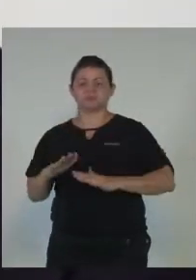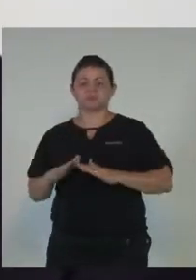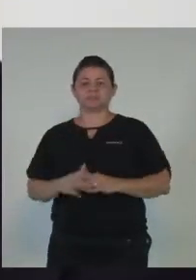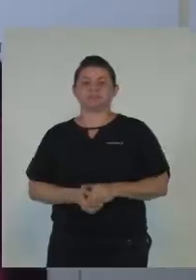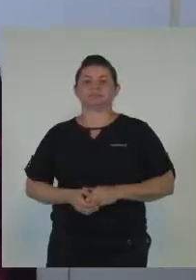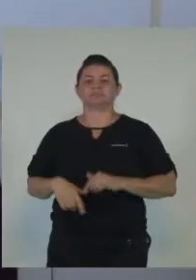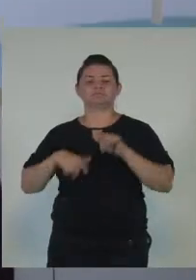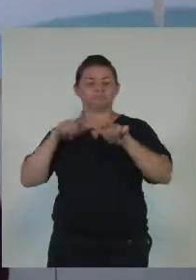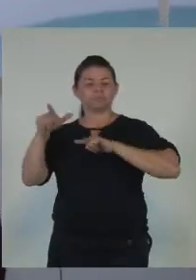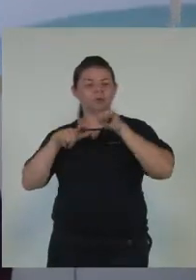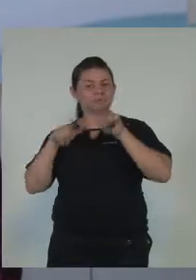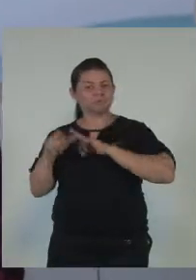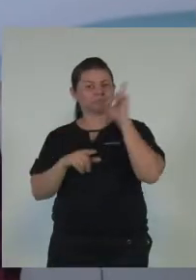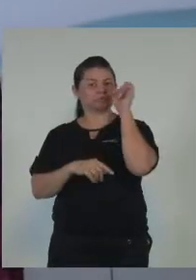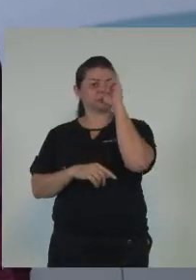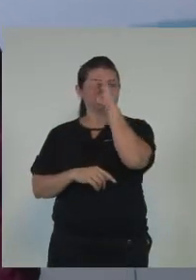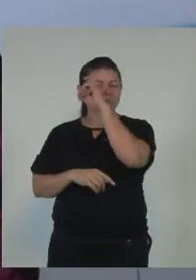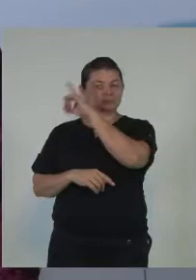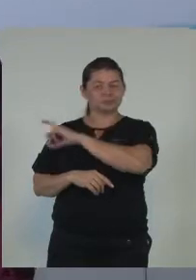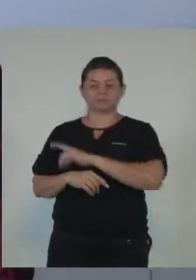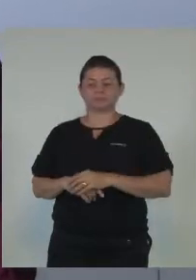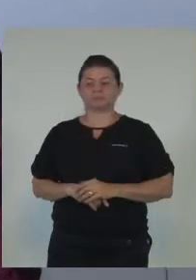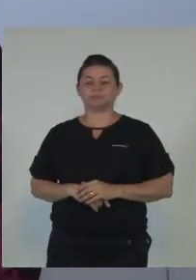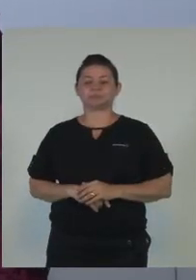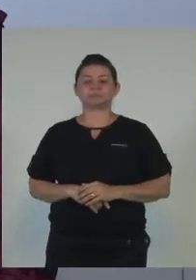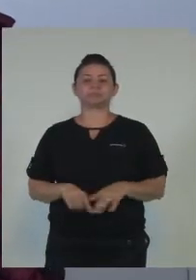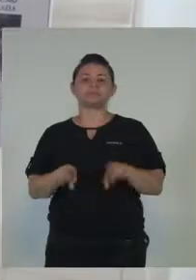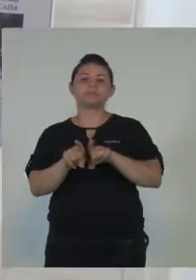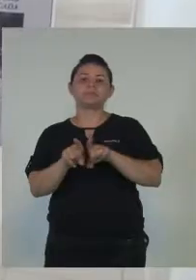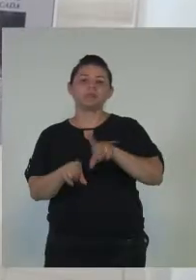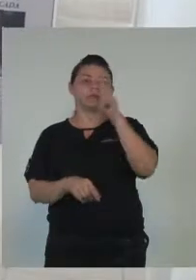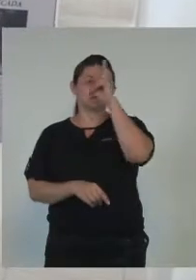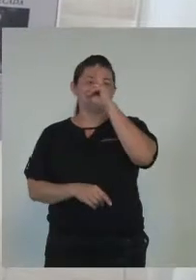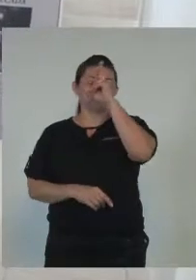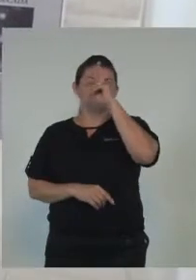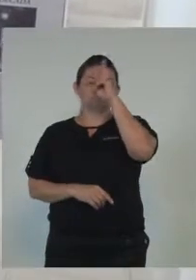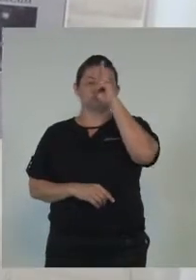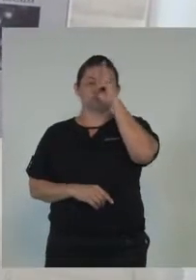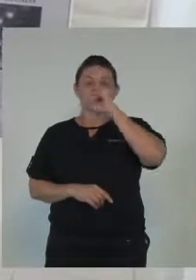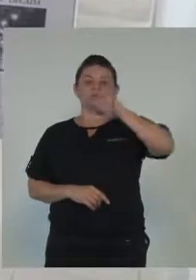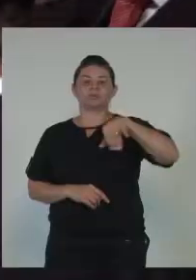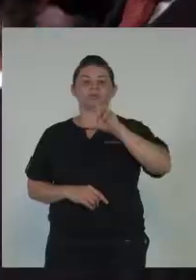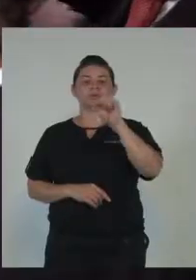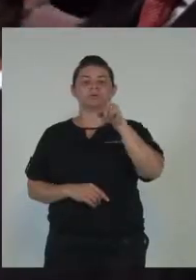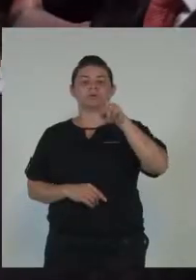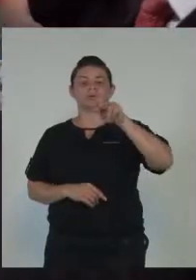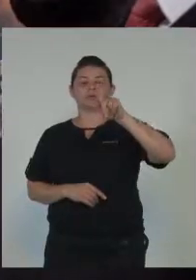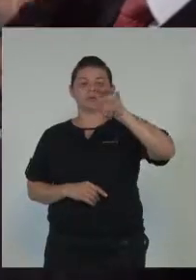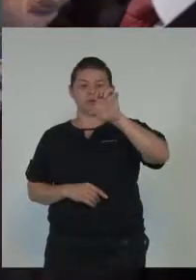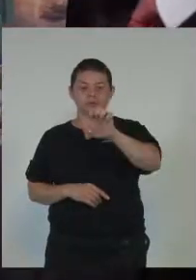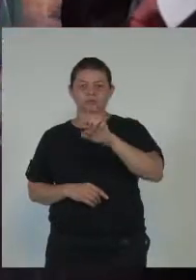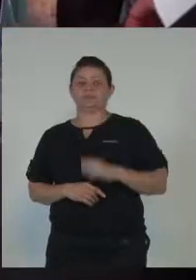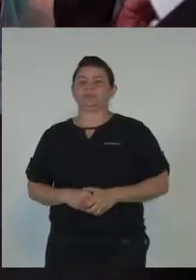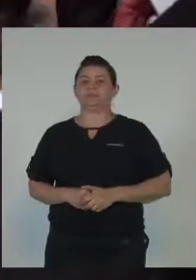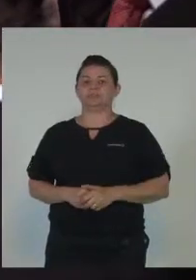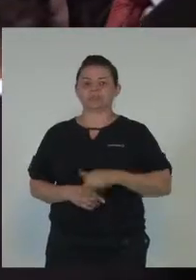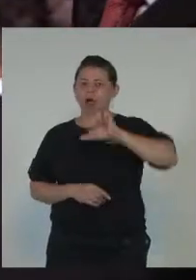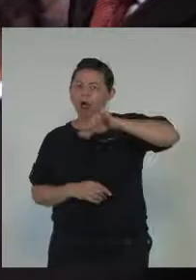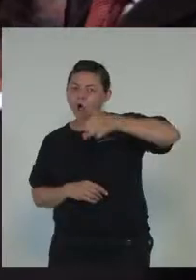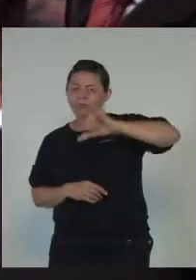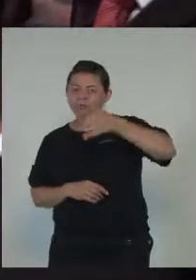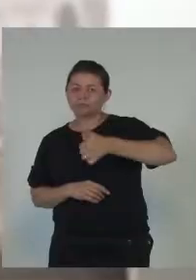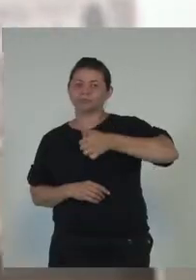delicado. O historiador Jorge Alves de Lima foi quem ajudou a avaliar a importância histórica de cada capa.